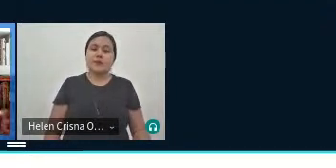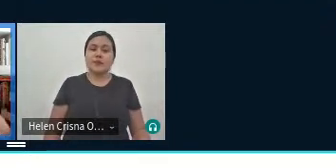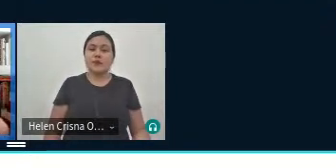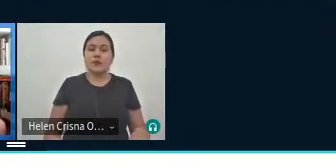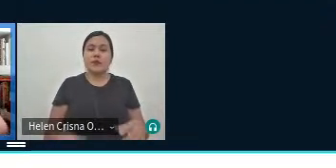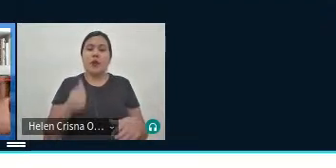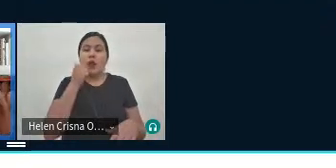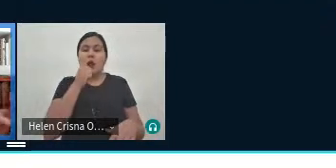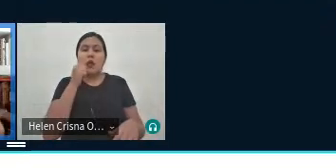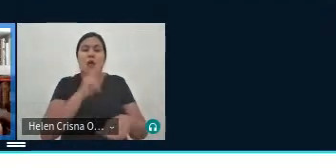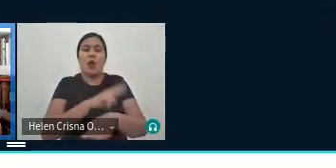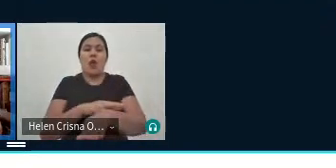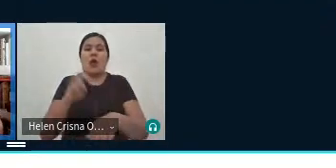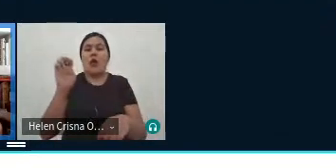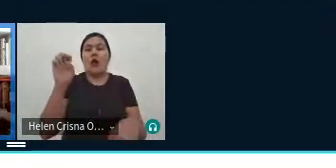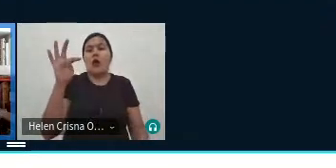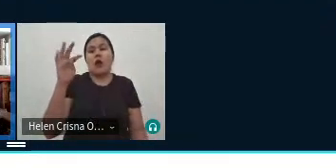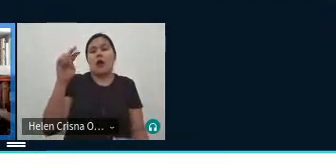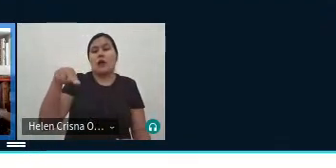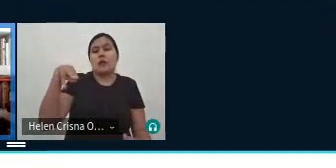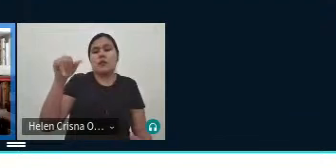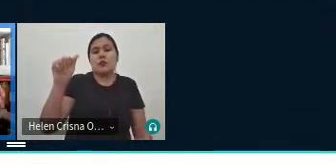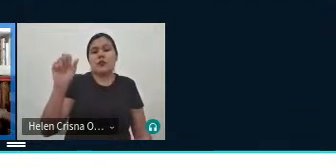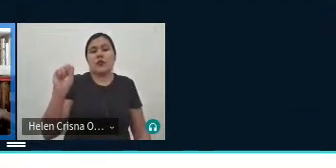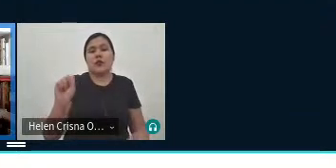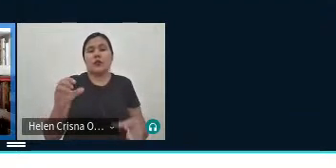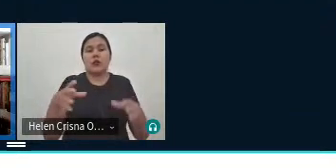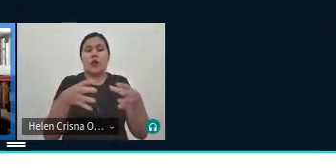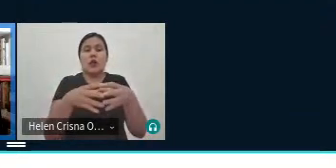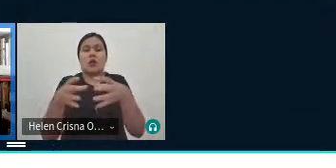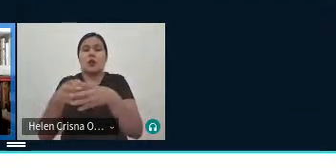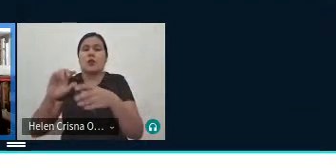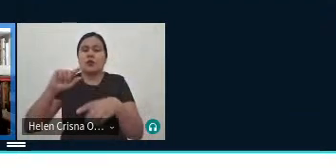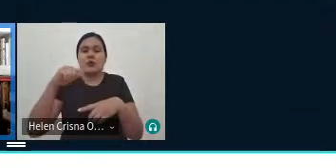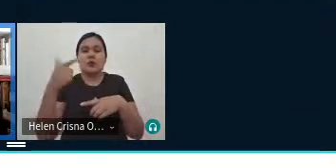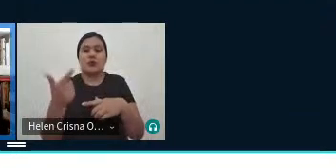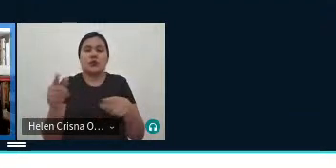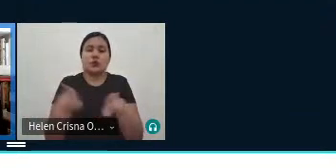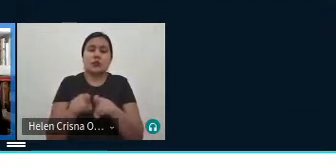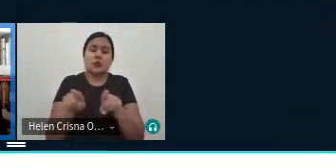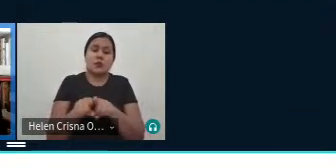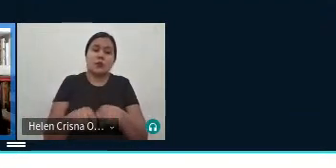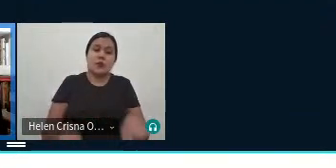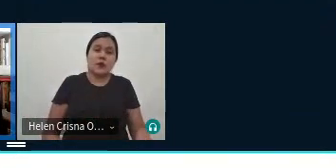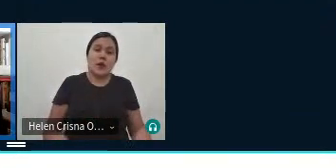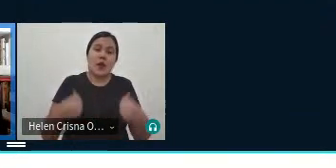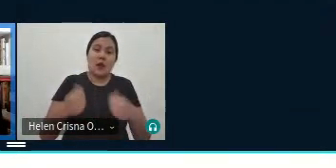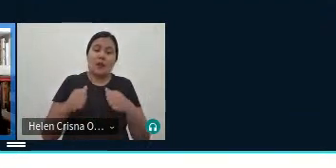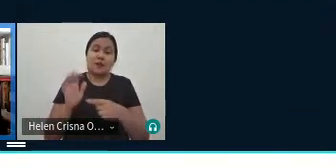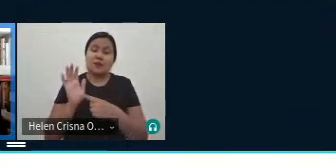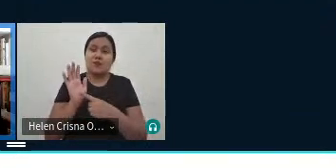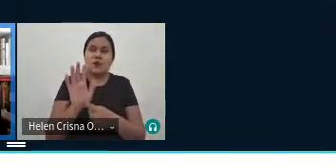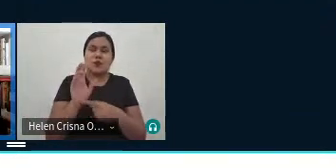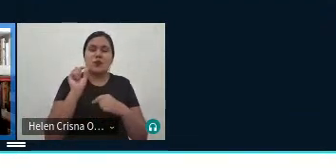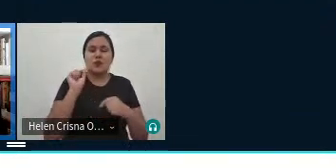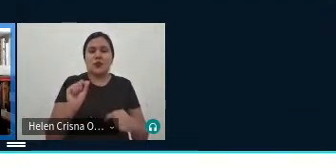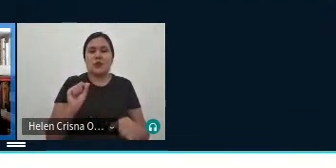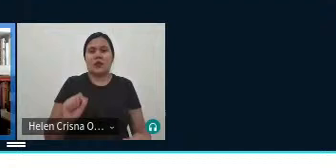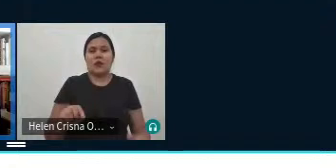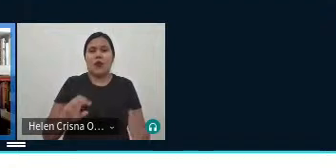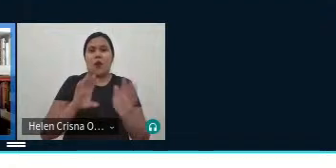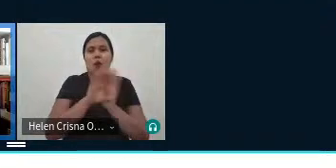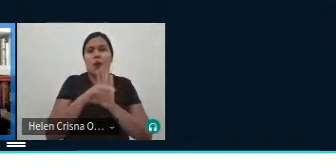de mulheres raças etnias classes e tantas outras né é preciso destacar aqui que o